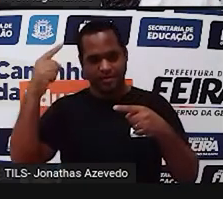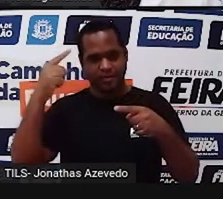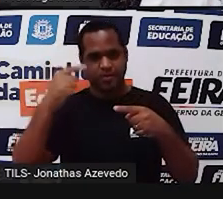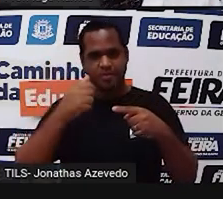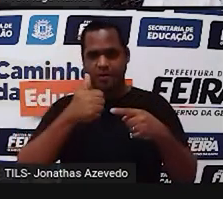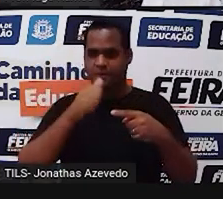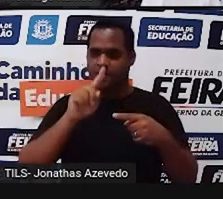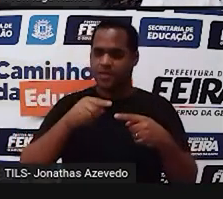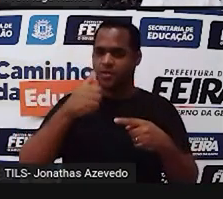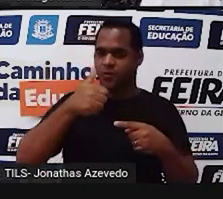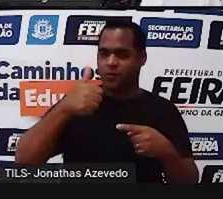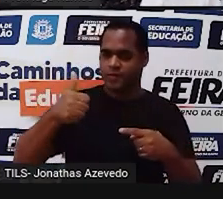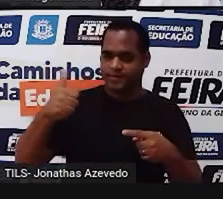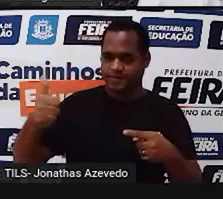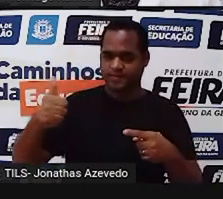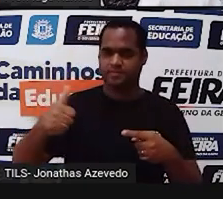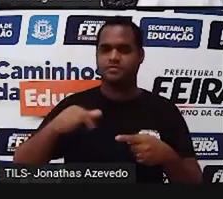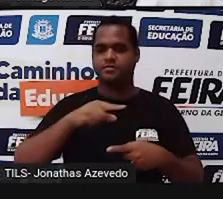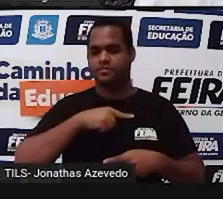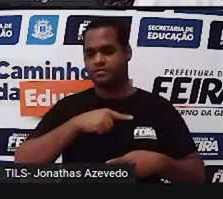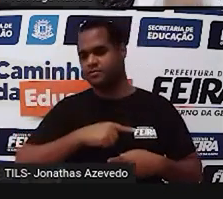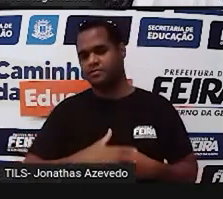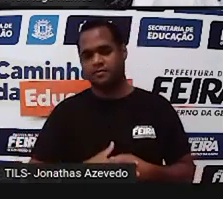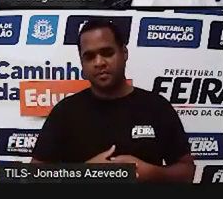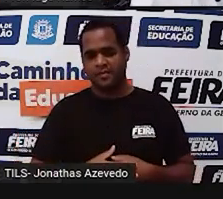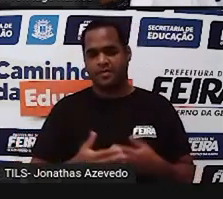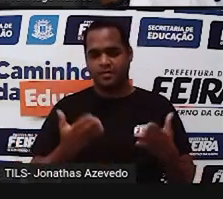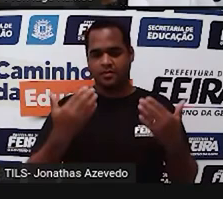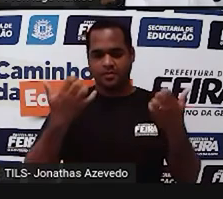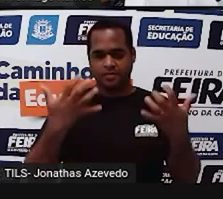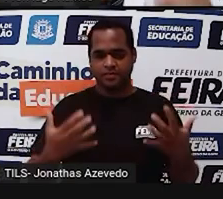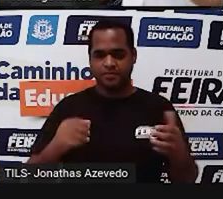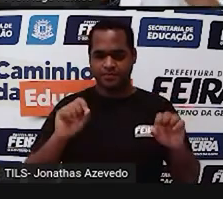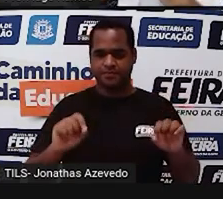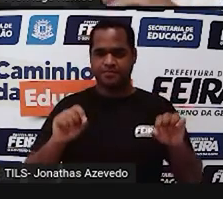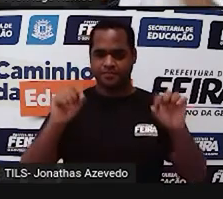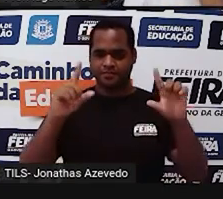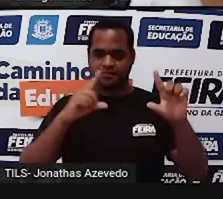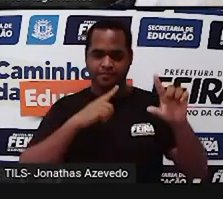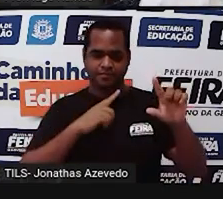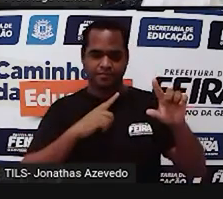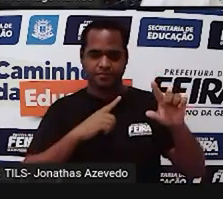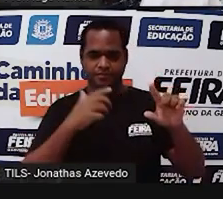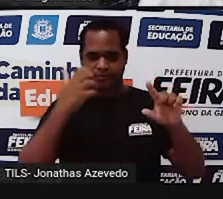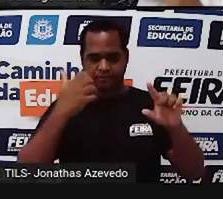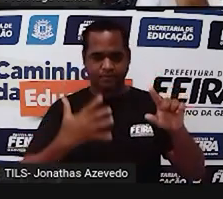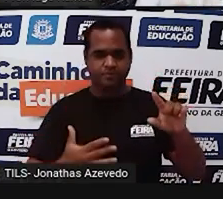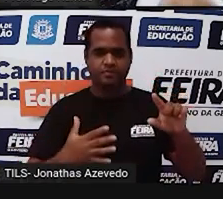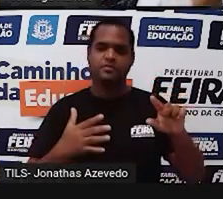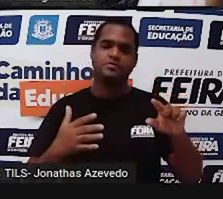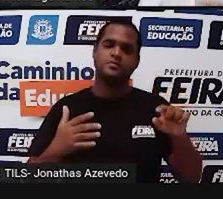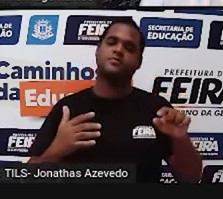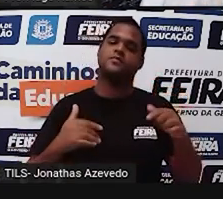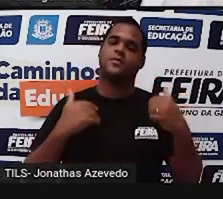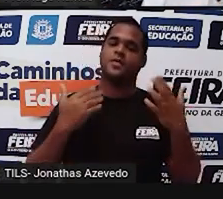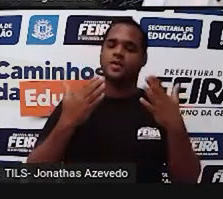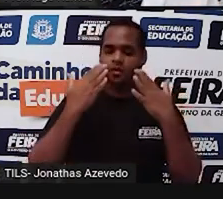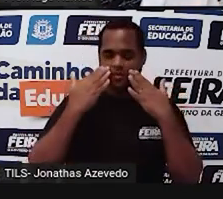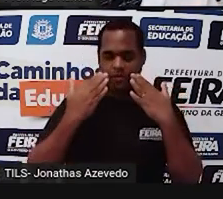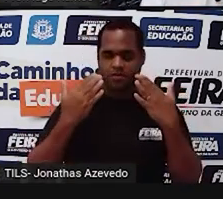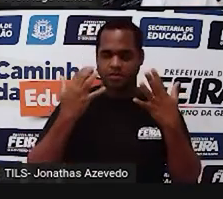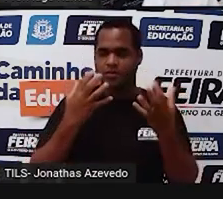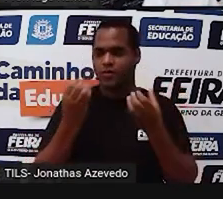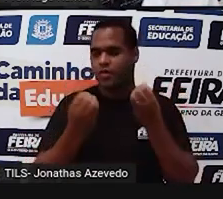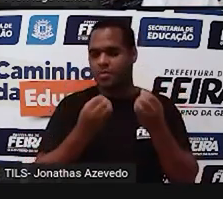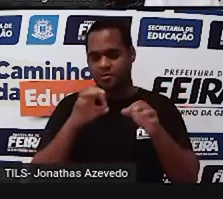1111, né? Então vamos aqui na tela, eu vou explicando ali, eu vou mostrando o que foi feito em cada